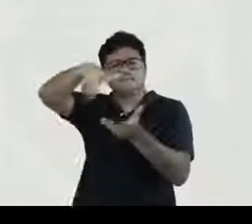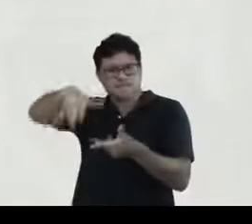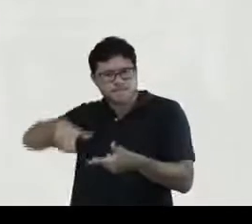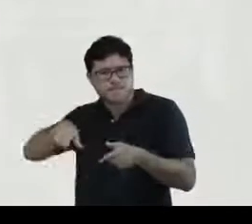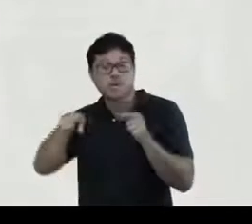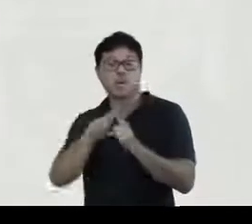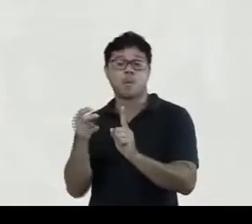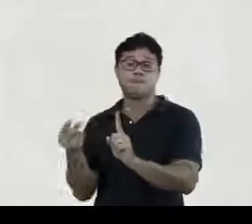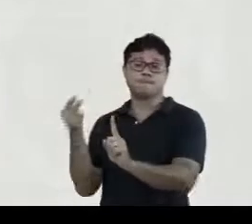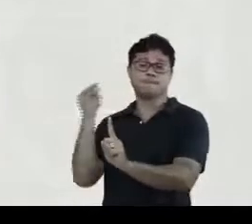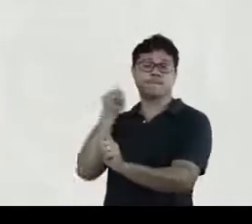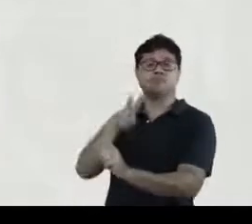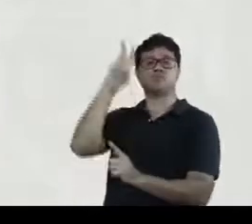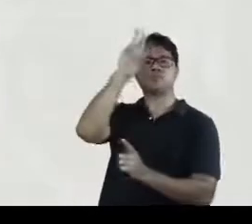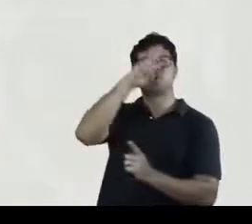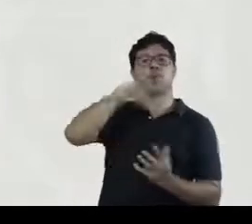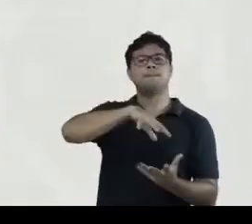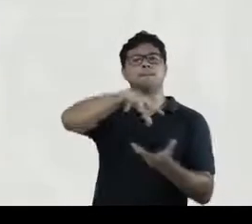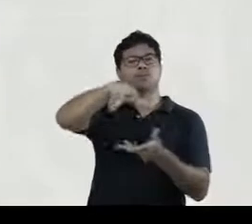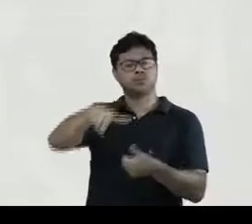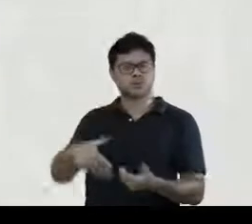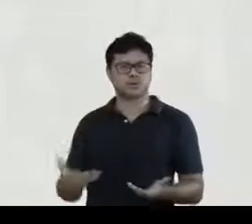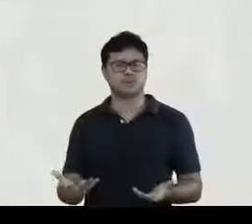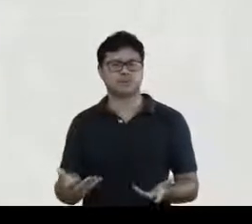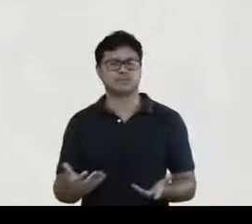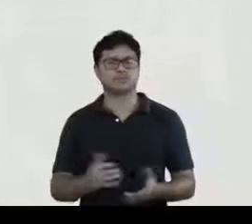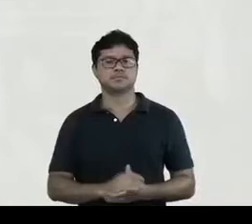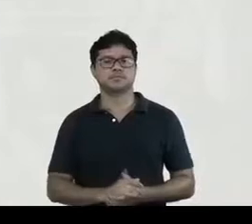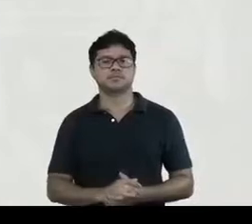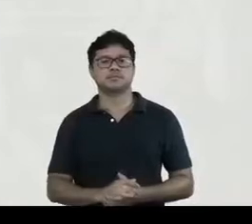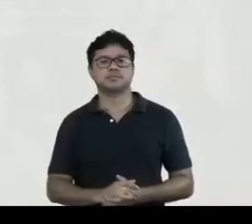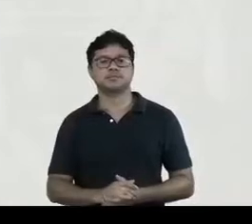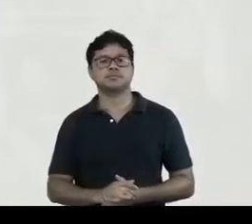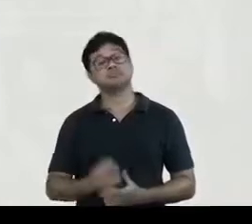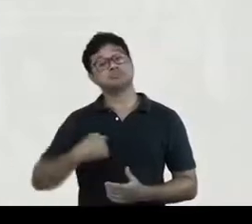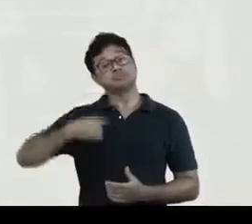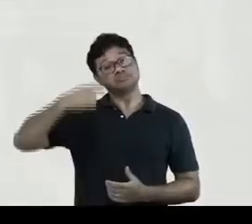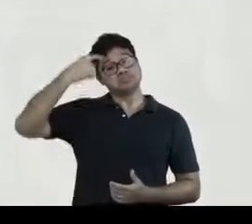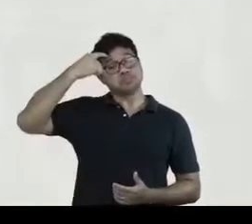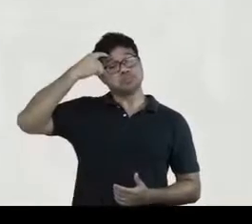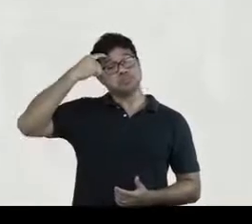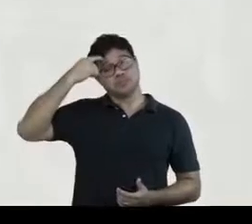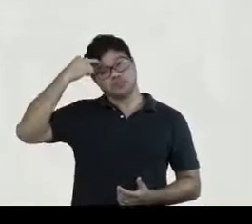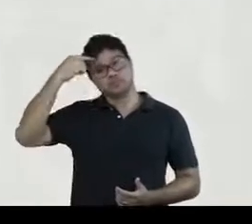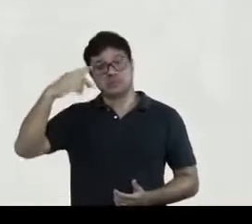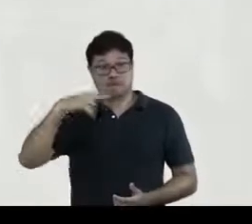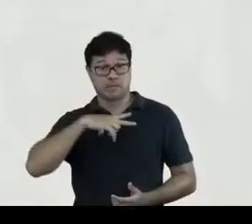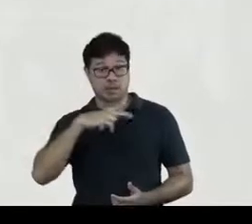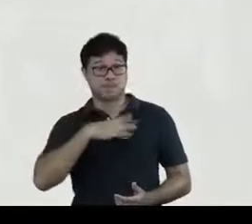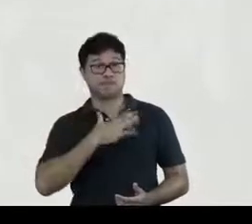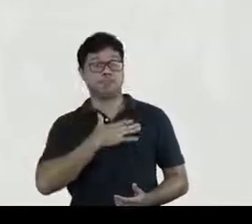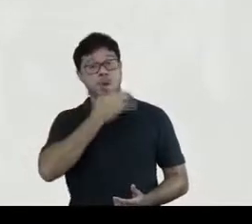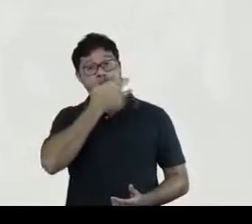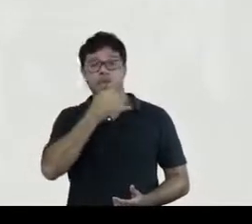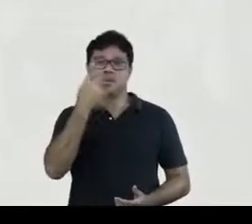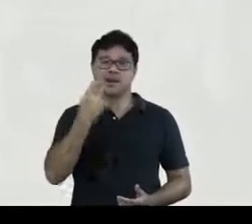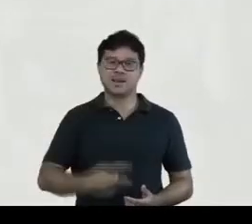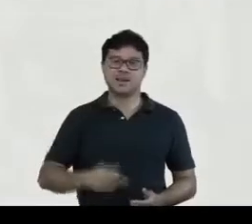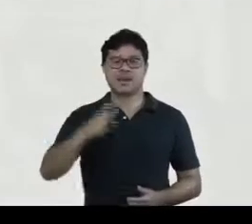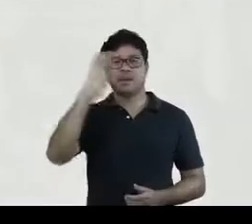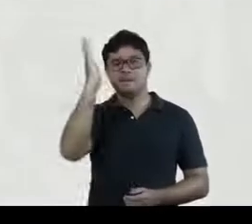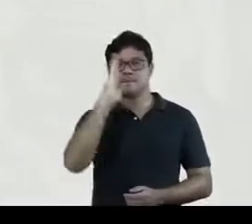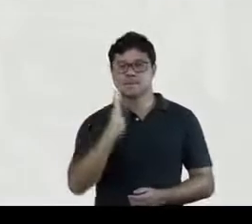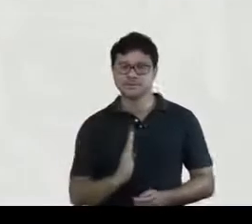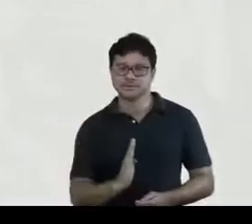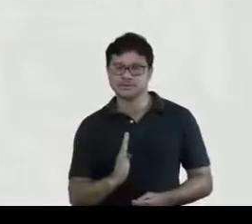dentro de uma perspectiva de uma história global eu penso que particularmente para nós aqui